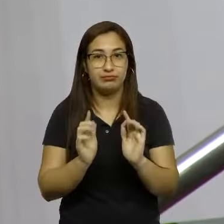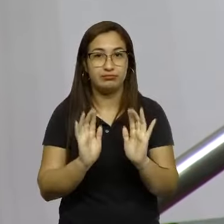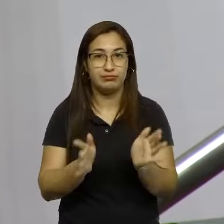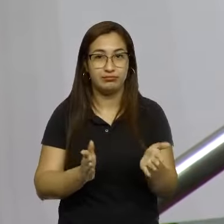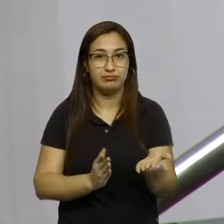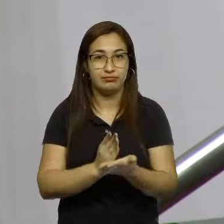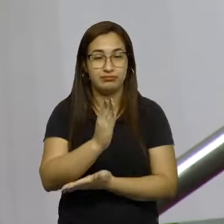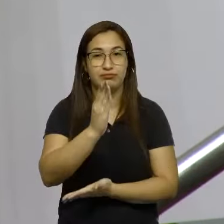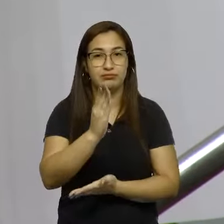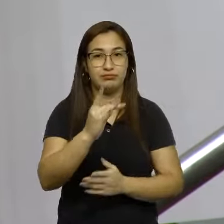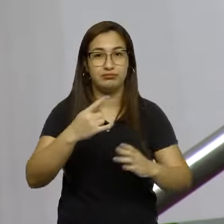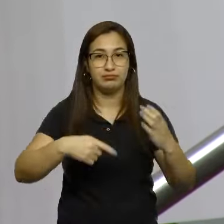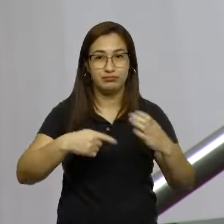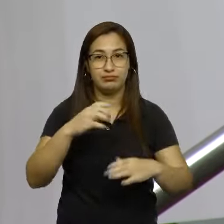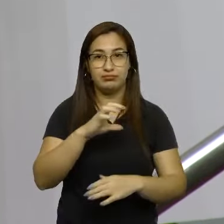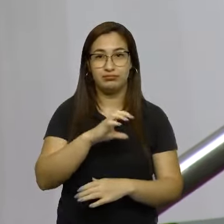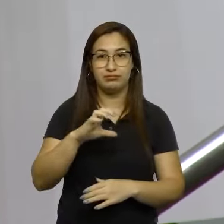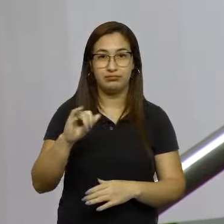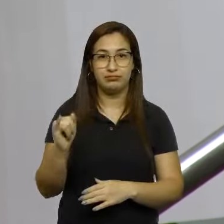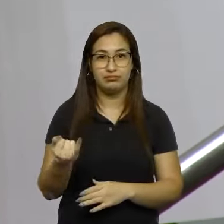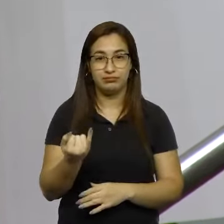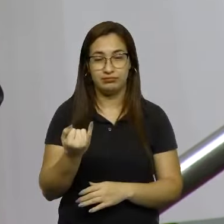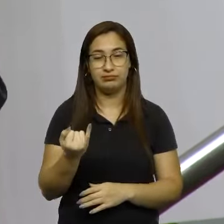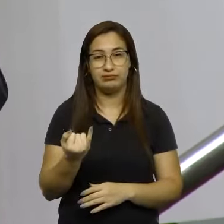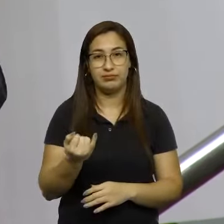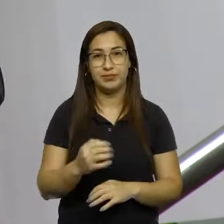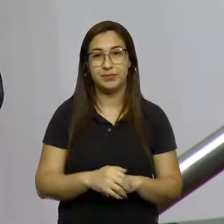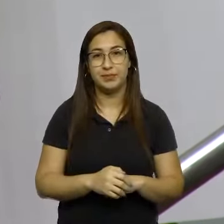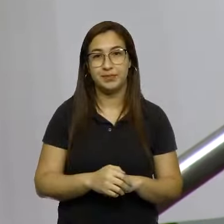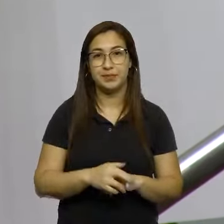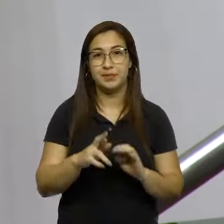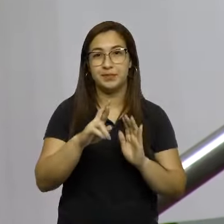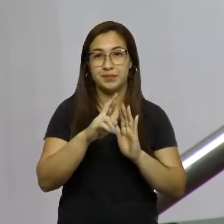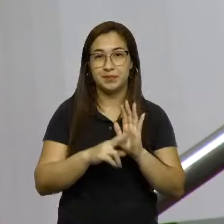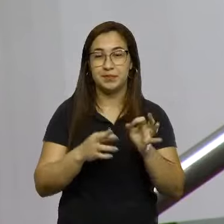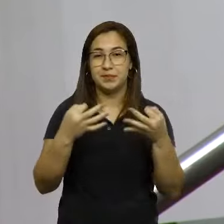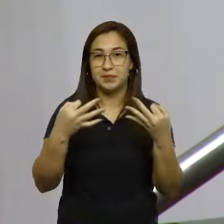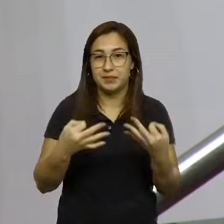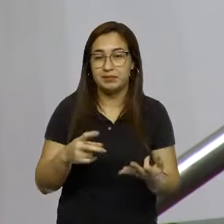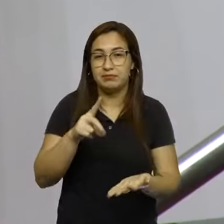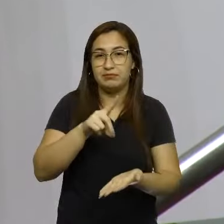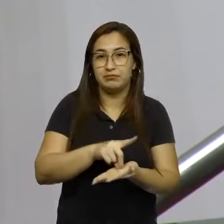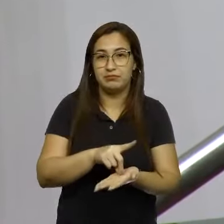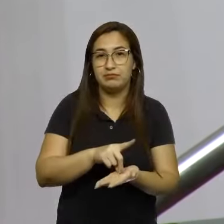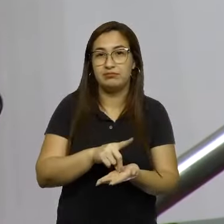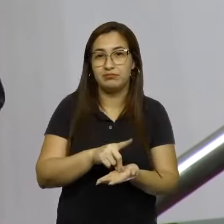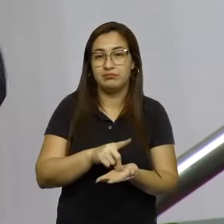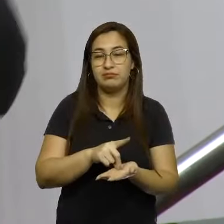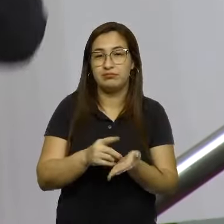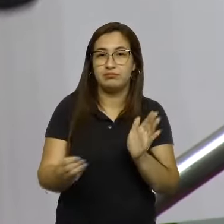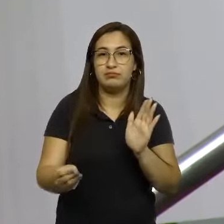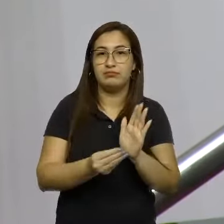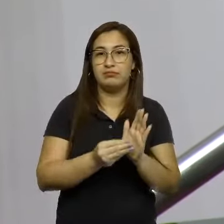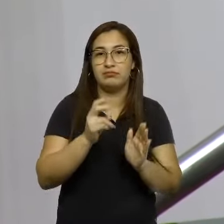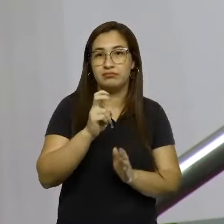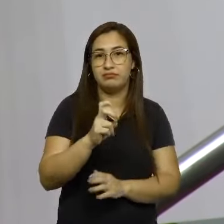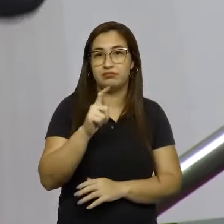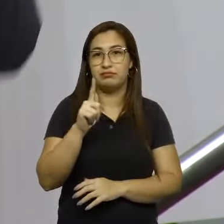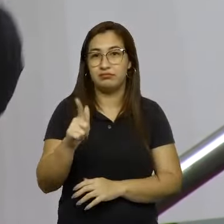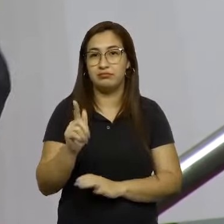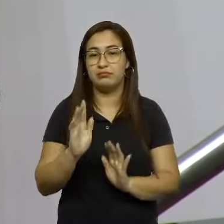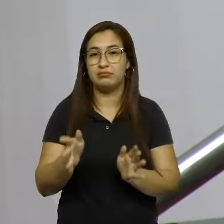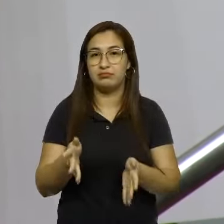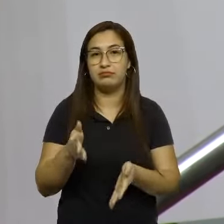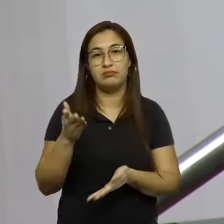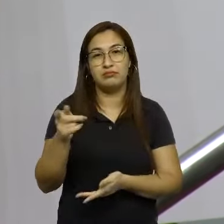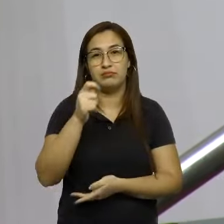aprovado na Comissão de Constituição e Justiça, que regulamenta, incentiva a instalação do 5G. O relator foi o deputado João Amin,